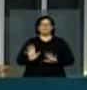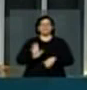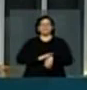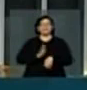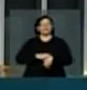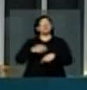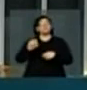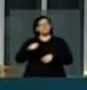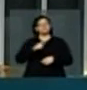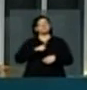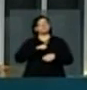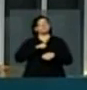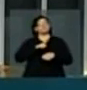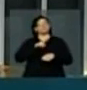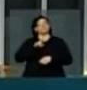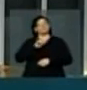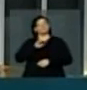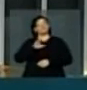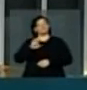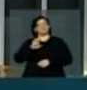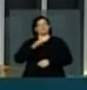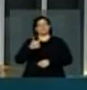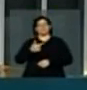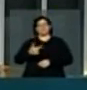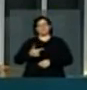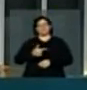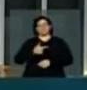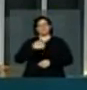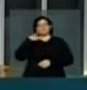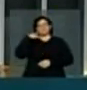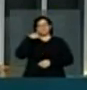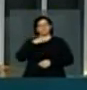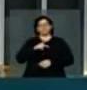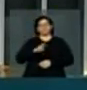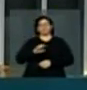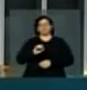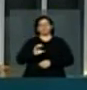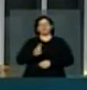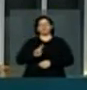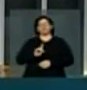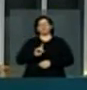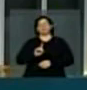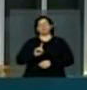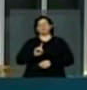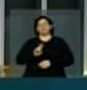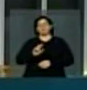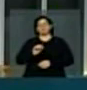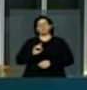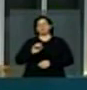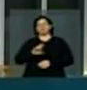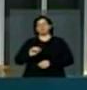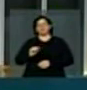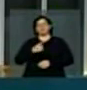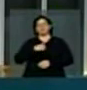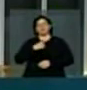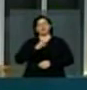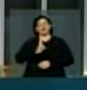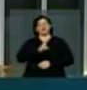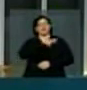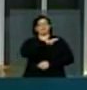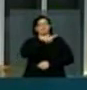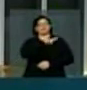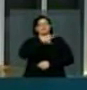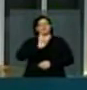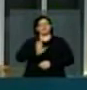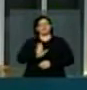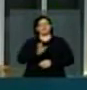funciona de forma mais continuada nas sessões do TSE Em todo